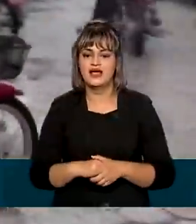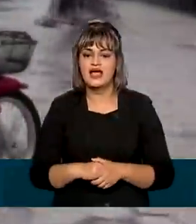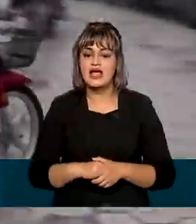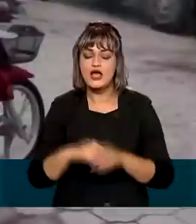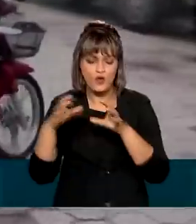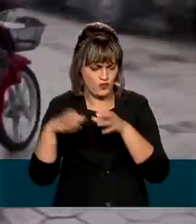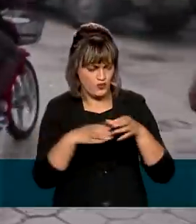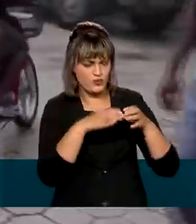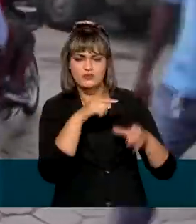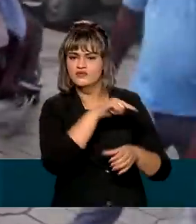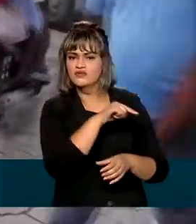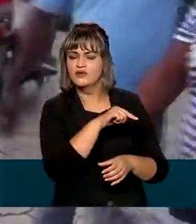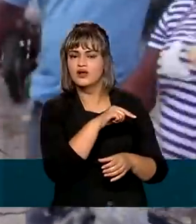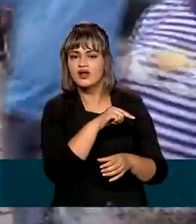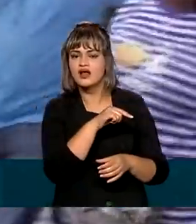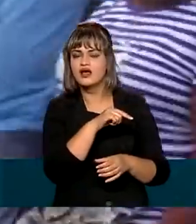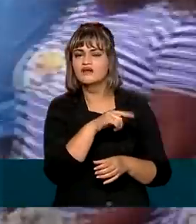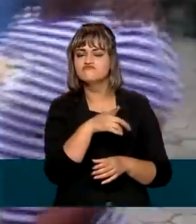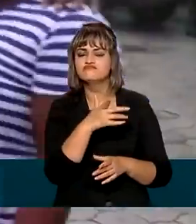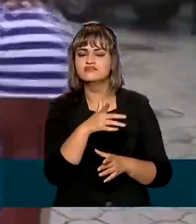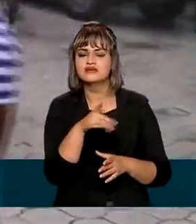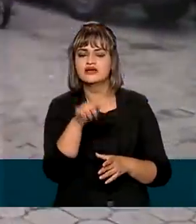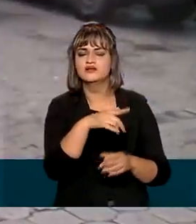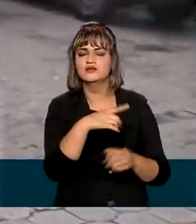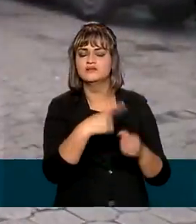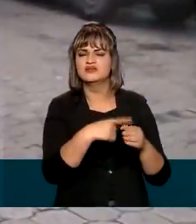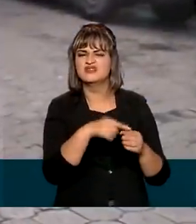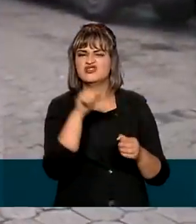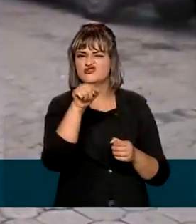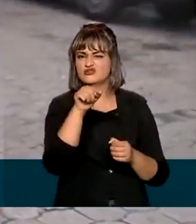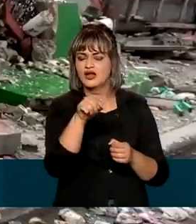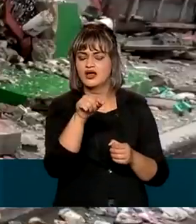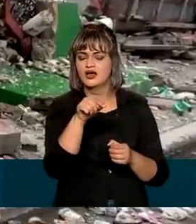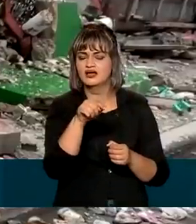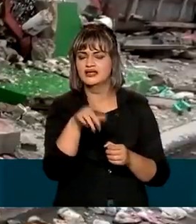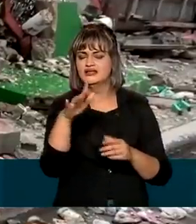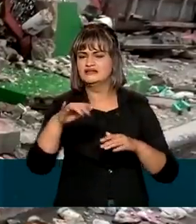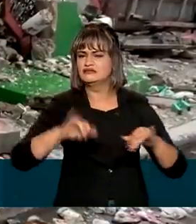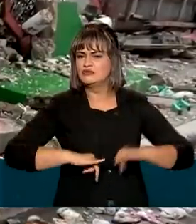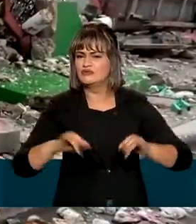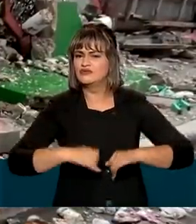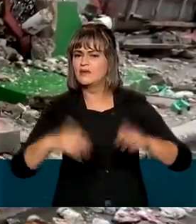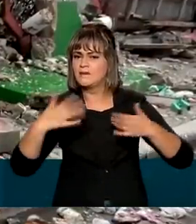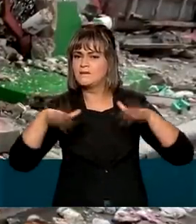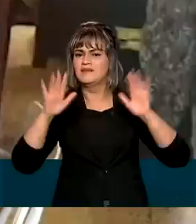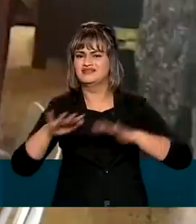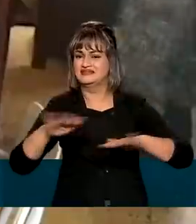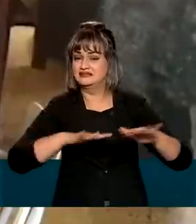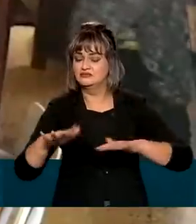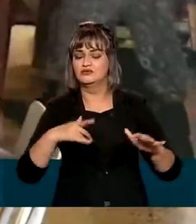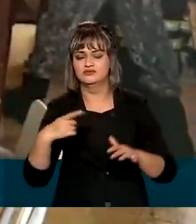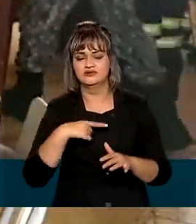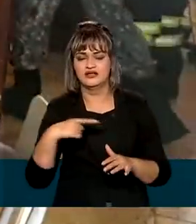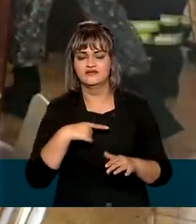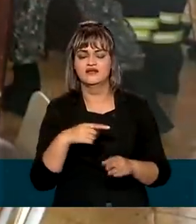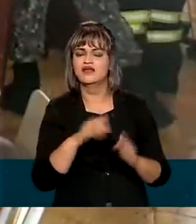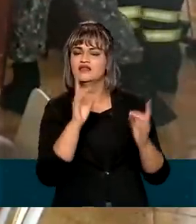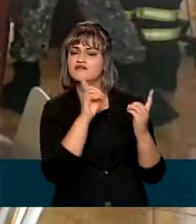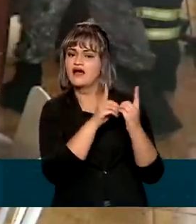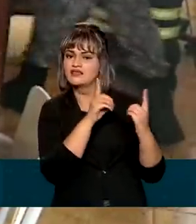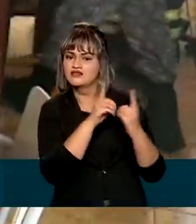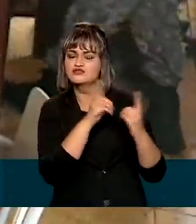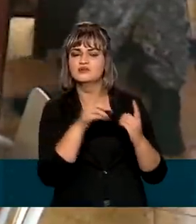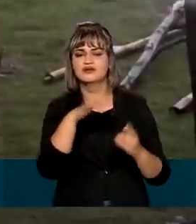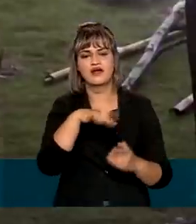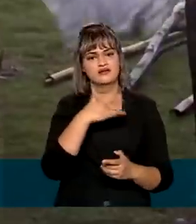passou a maior parte do tempo em Lecai, uma das cidades mais afetadas pelo terremoto. Fez atendimentos